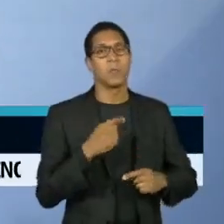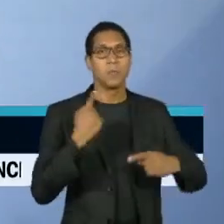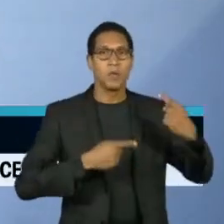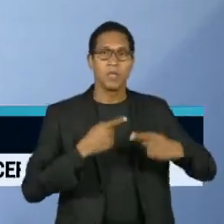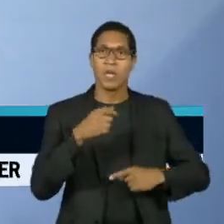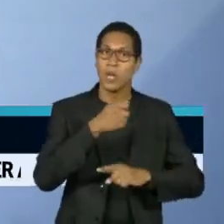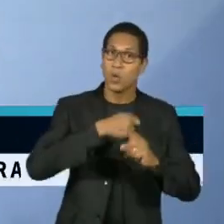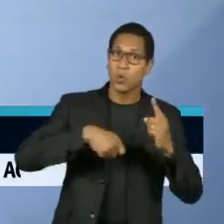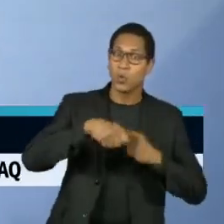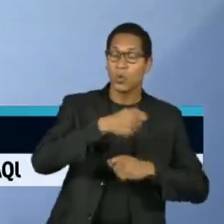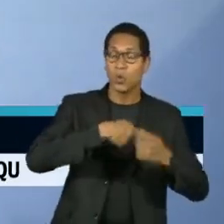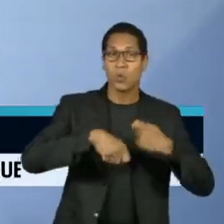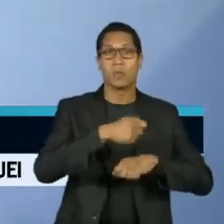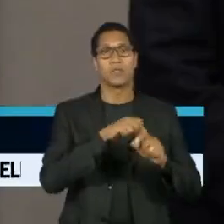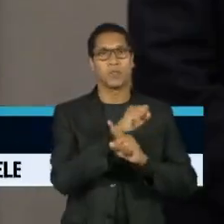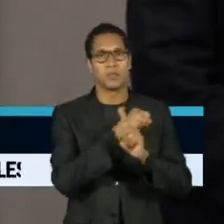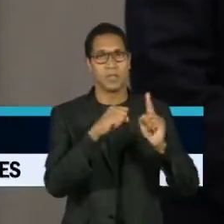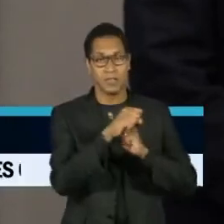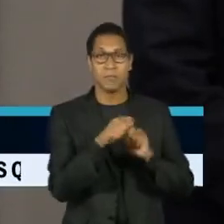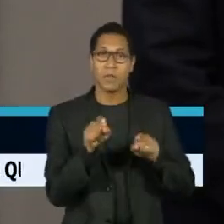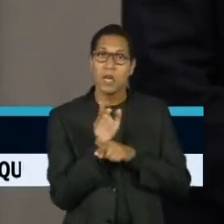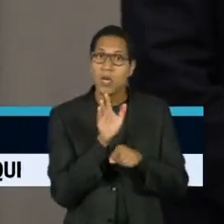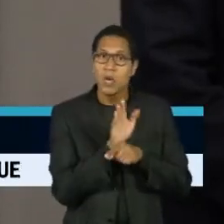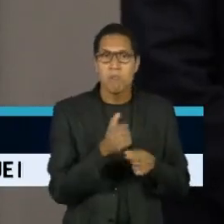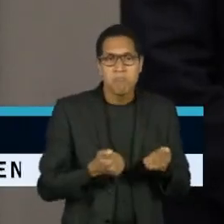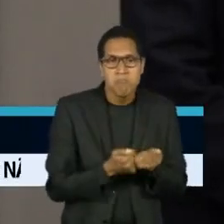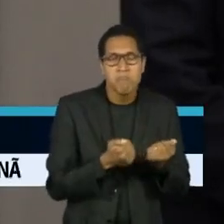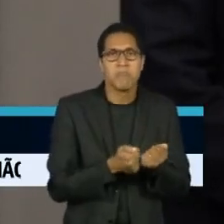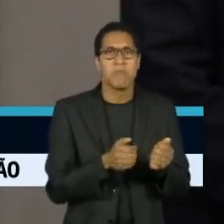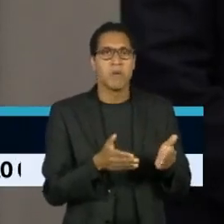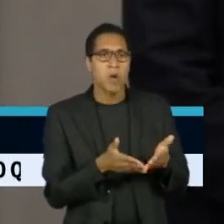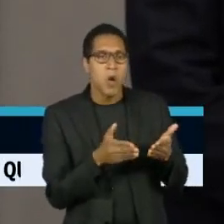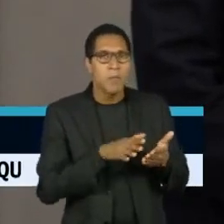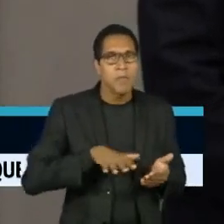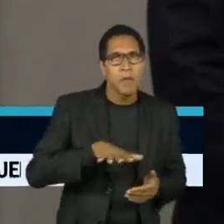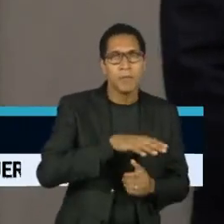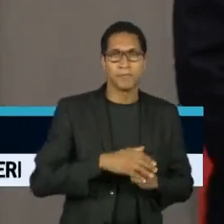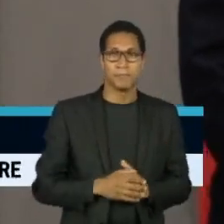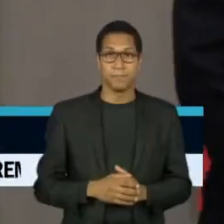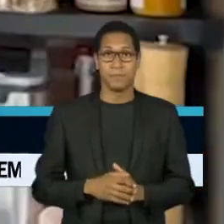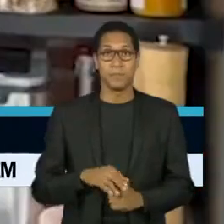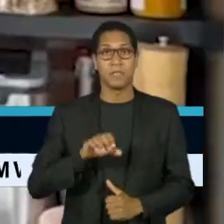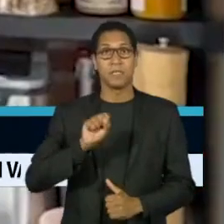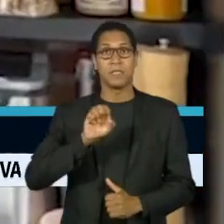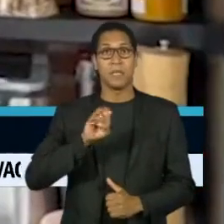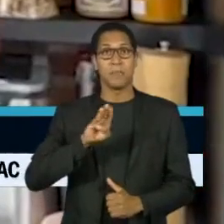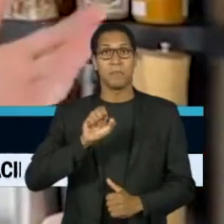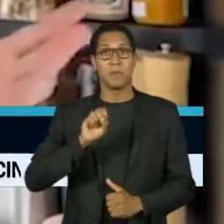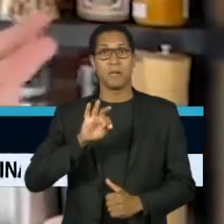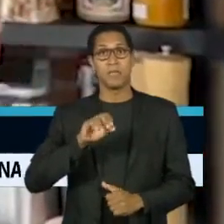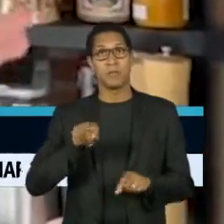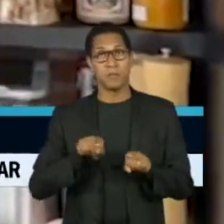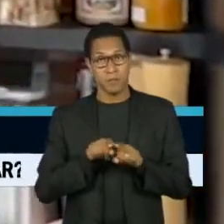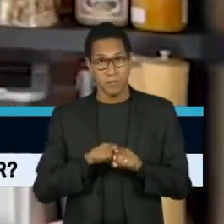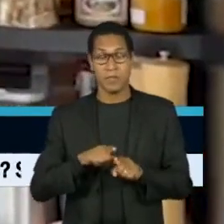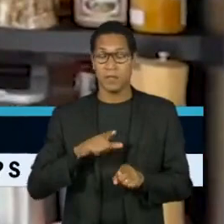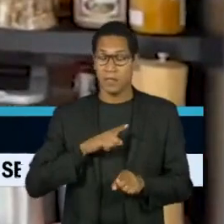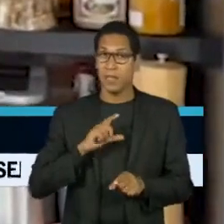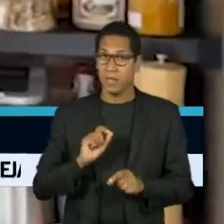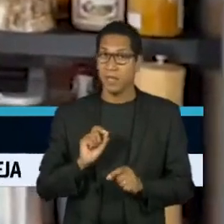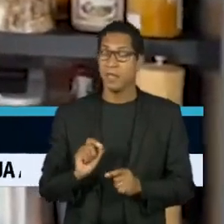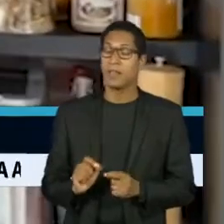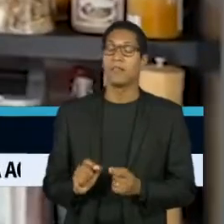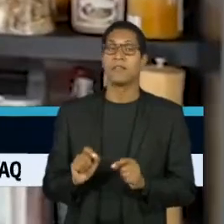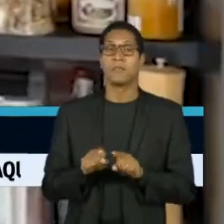beneficiem as classes de baixa renda. O candidato apoiado pelo presidente Sebastián Pinheira, Sebastián Sichel, aparece